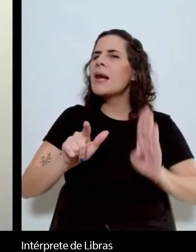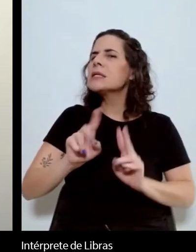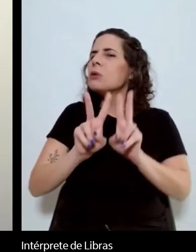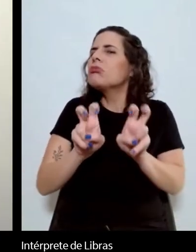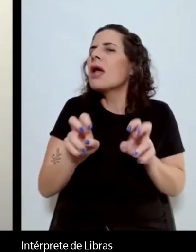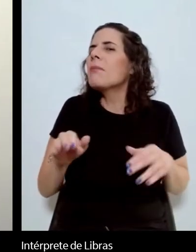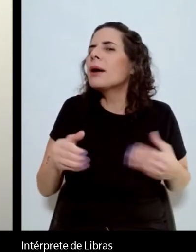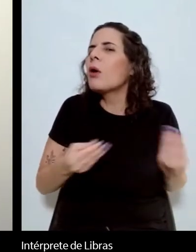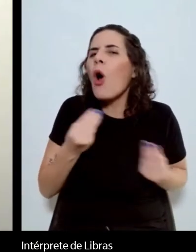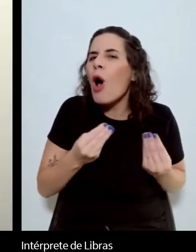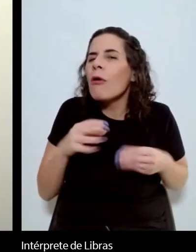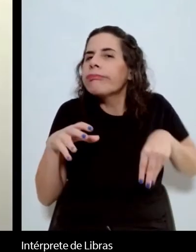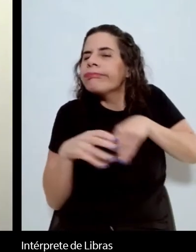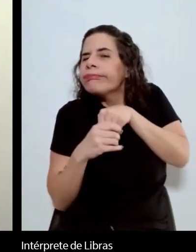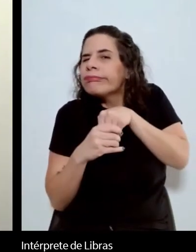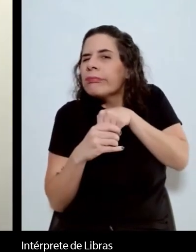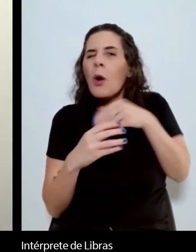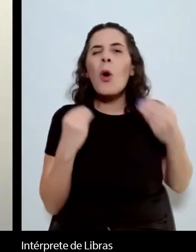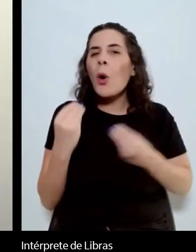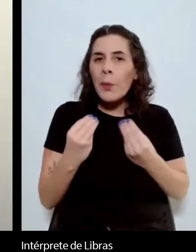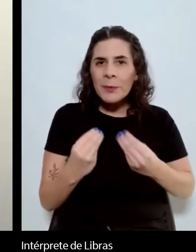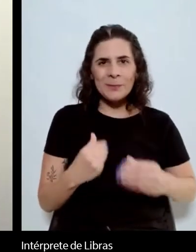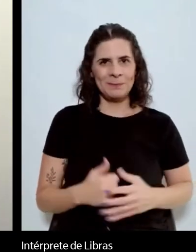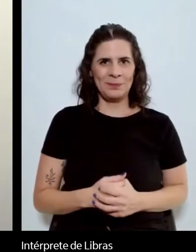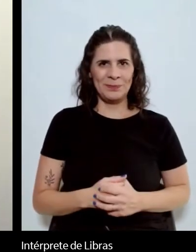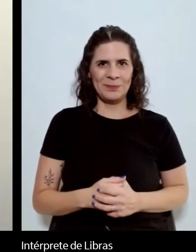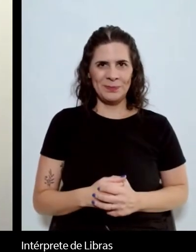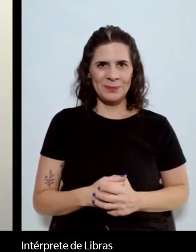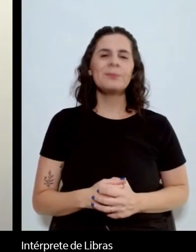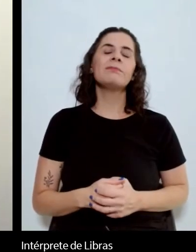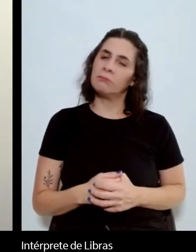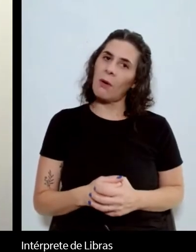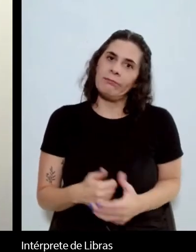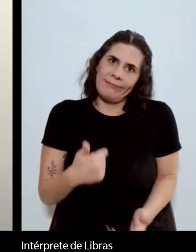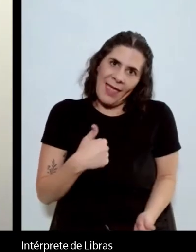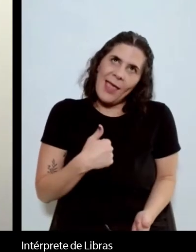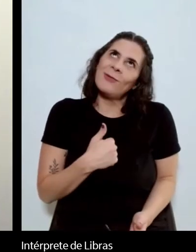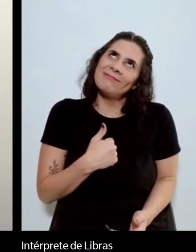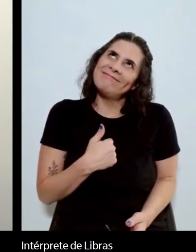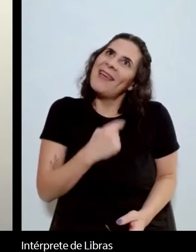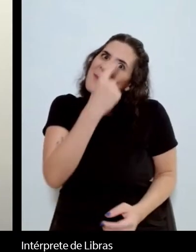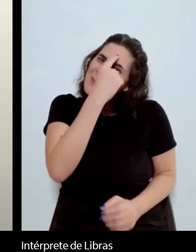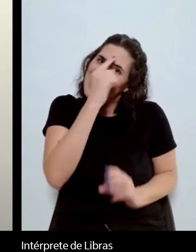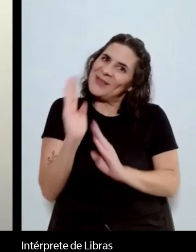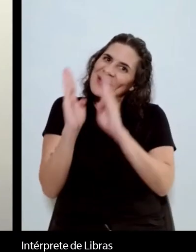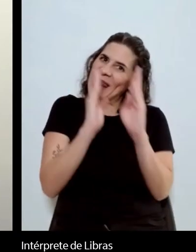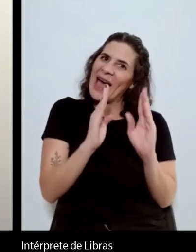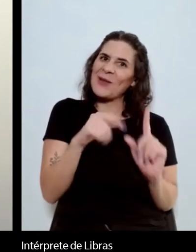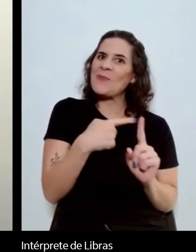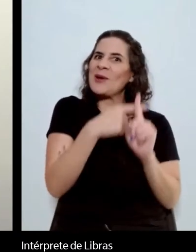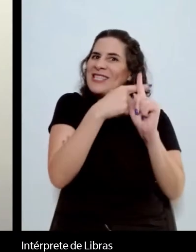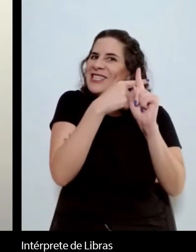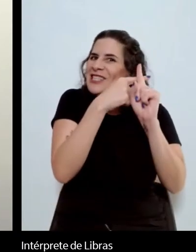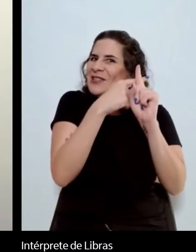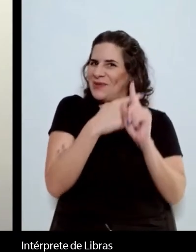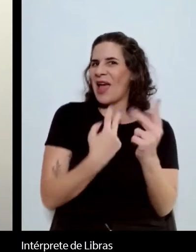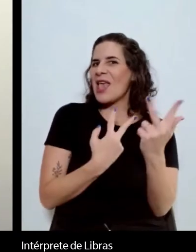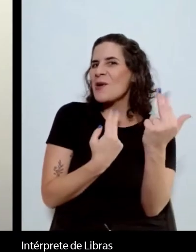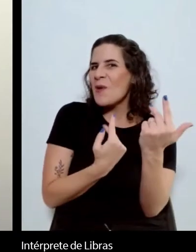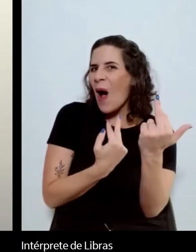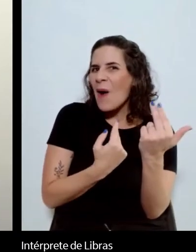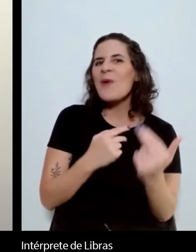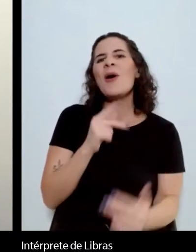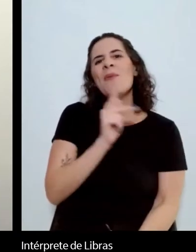Obviamente que há, eu acho que eu sou um pouco otimista como o professor Earl Fitz, que há, que eu acho que esse